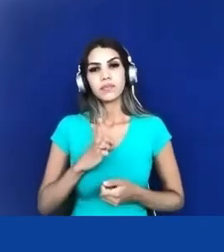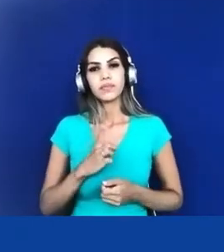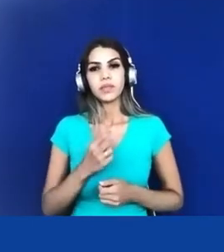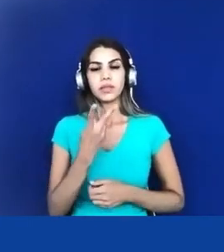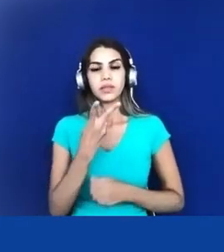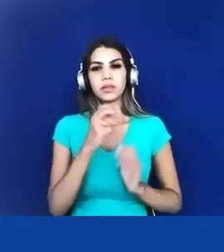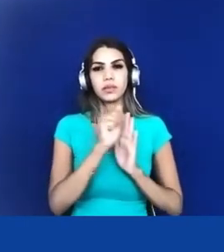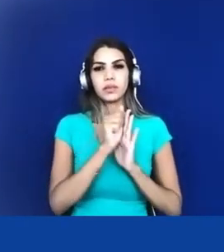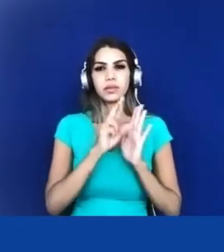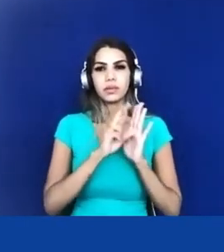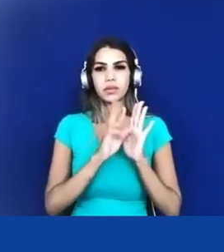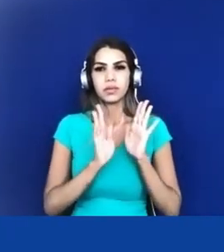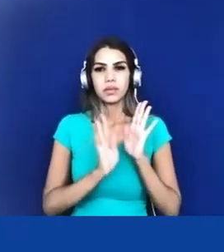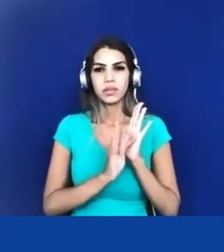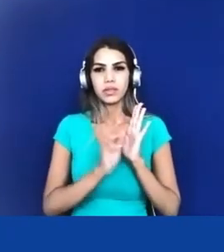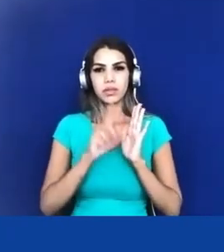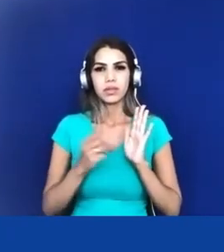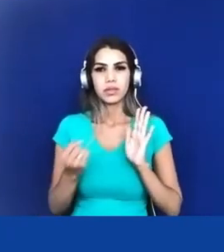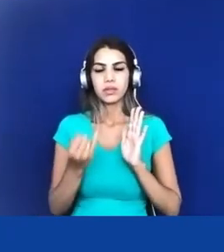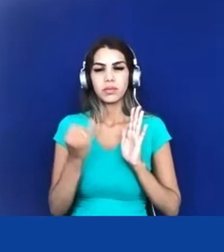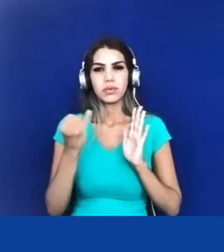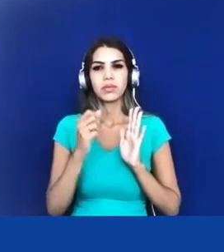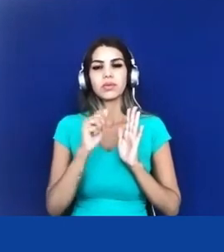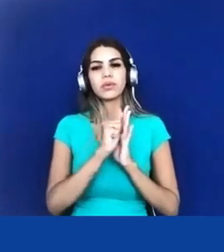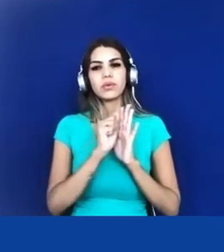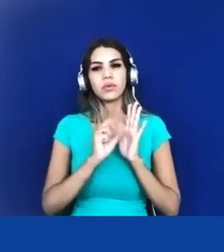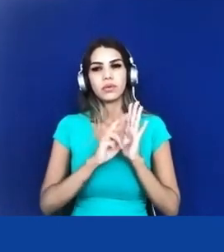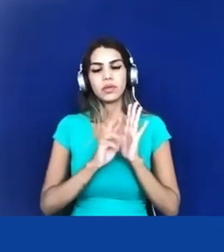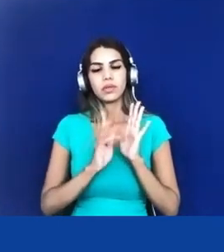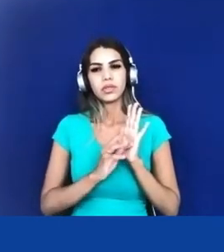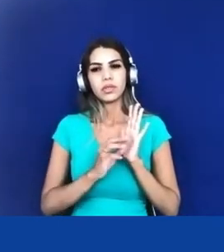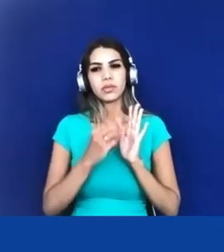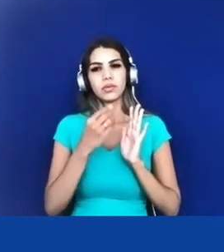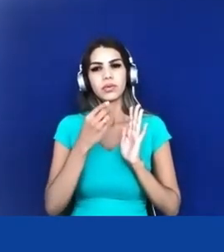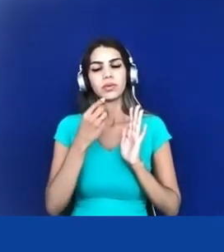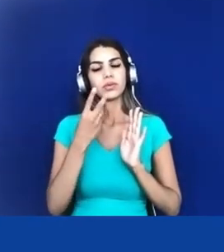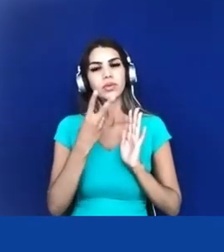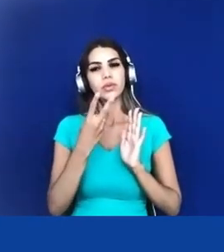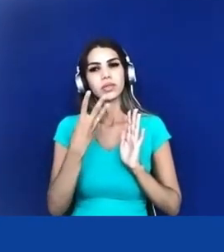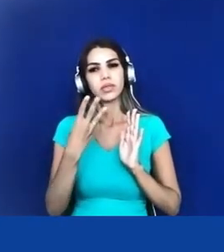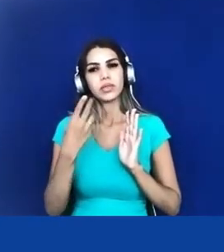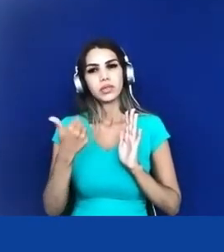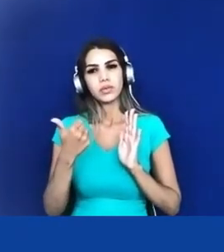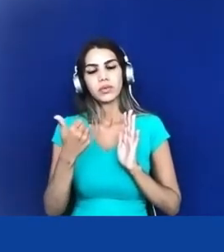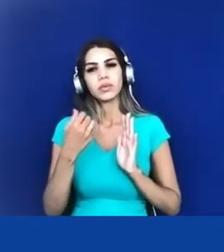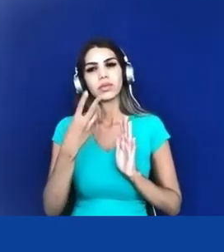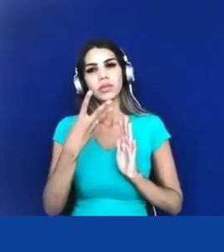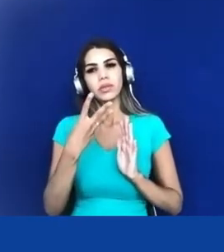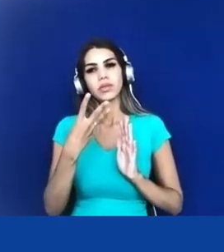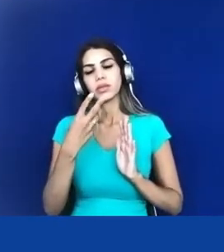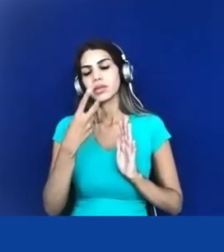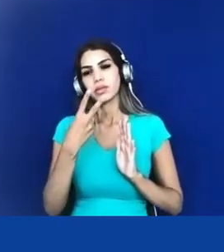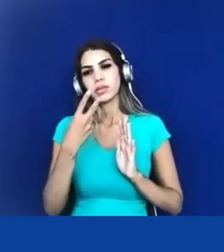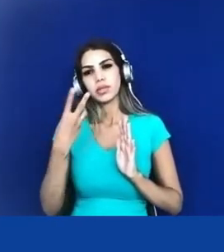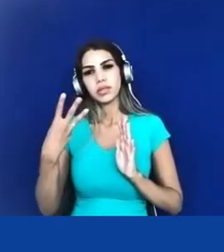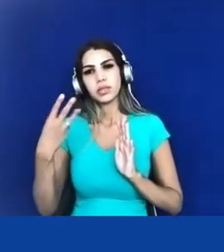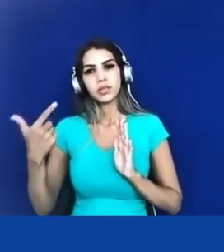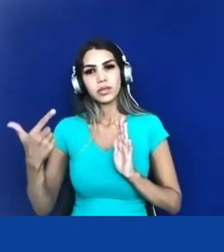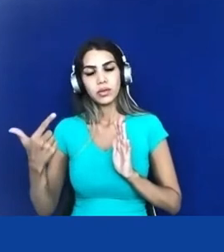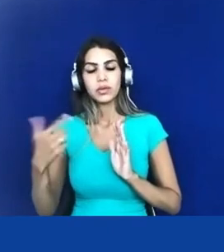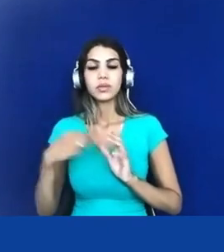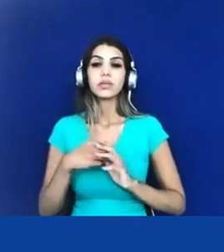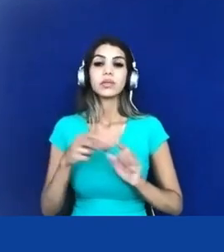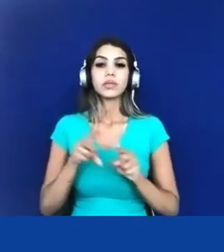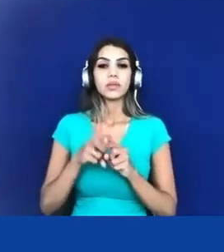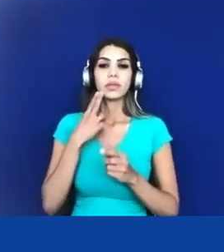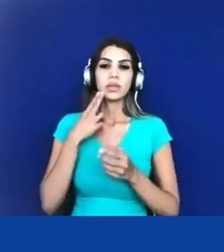importantes que é o artigo 231 e o 232 da constituição federal também a carta magna de 88 ela traz ao longo